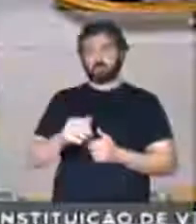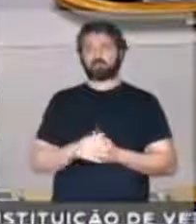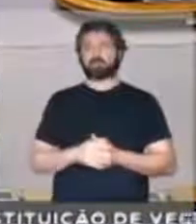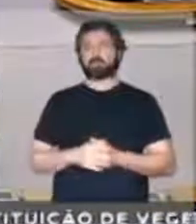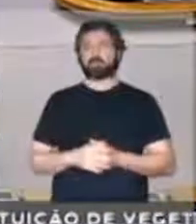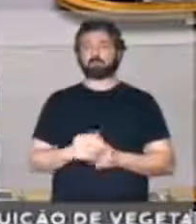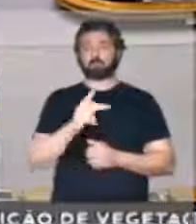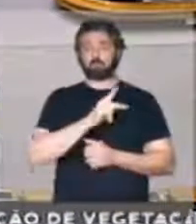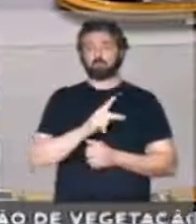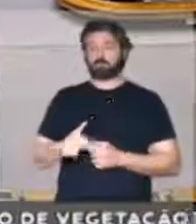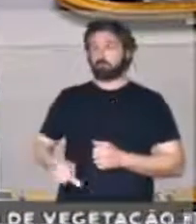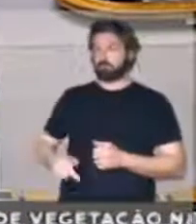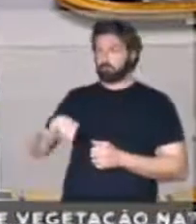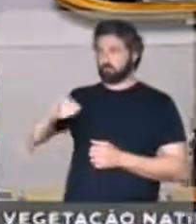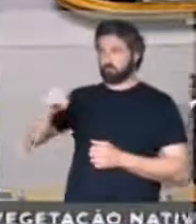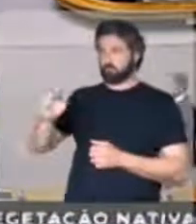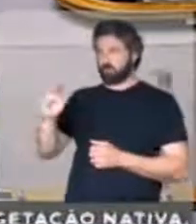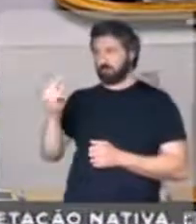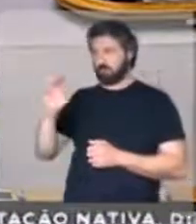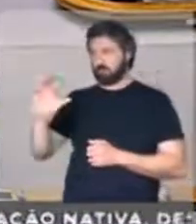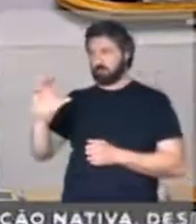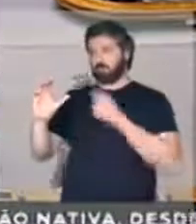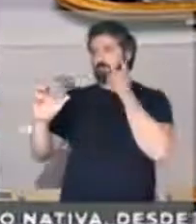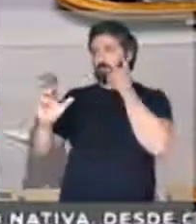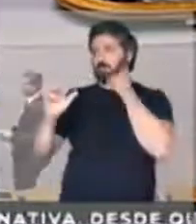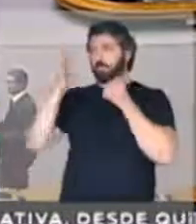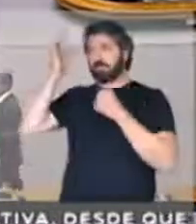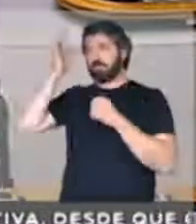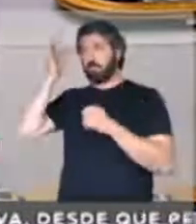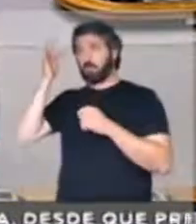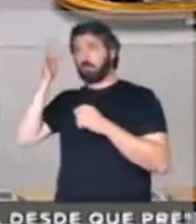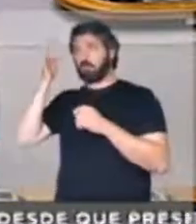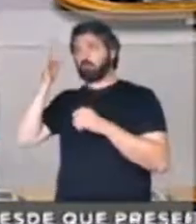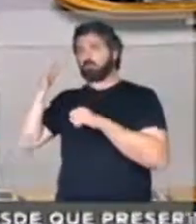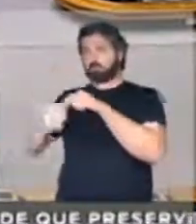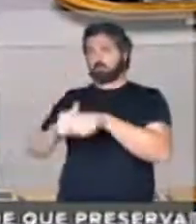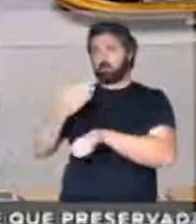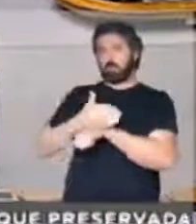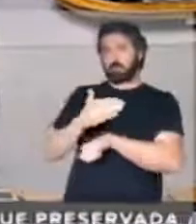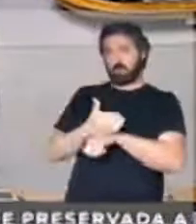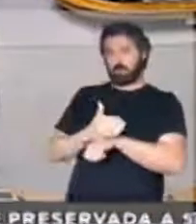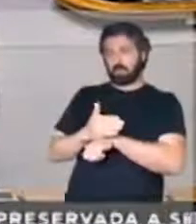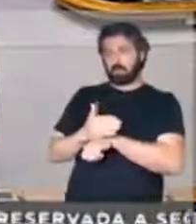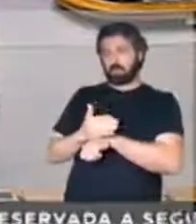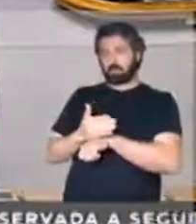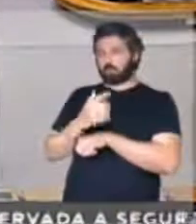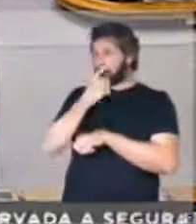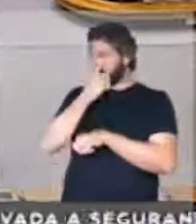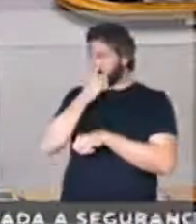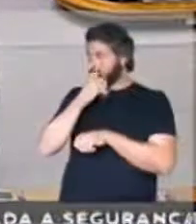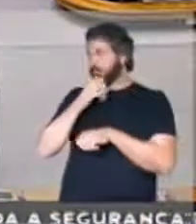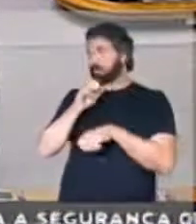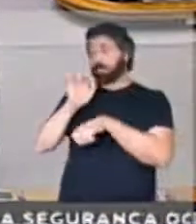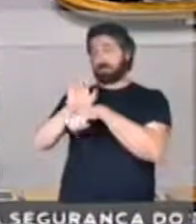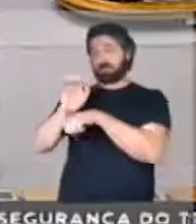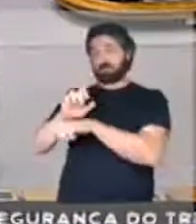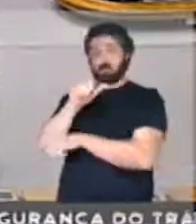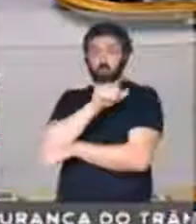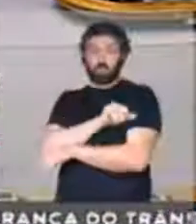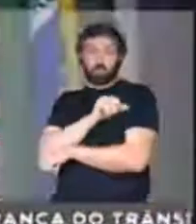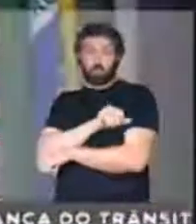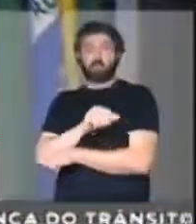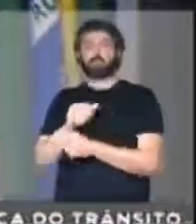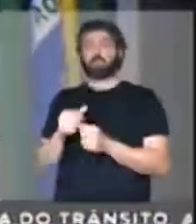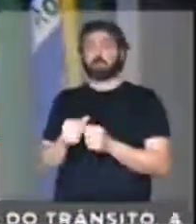Presidente J.H.C., eu vou sair um pouquinho aqui da teoria para a prática. Eu vou fazer uma ligação do Estado do Rio de Janeiro,